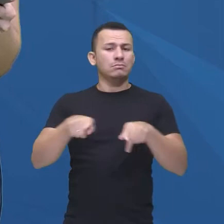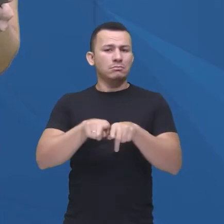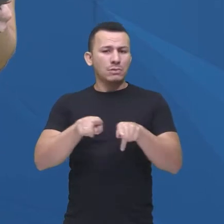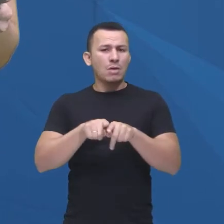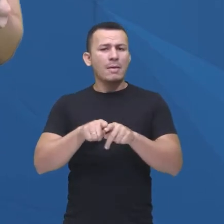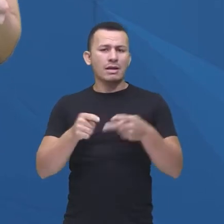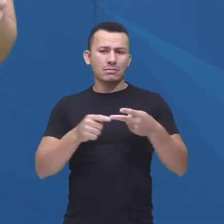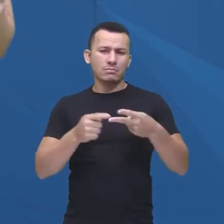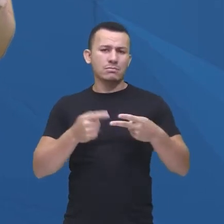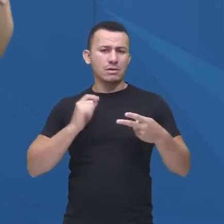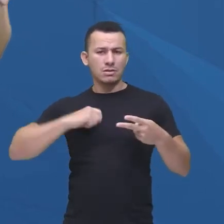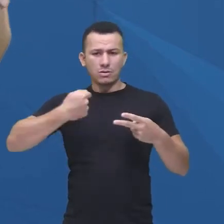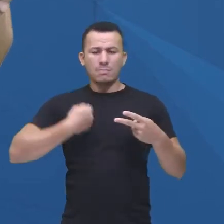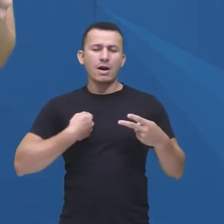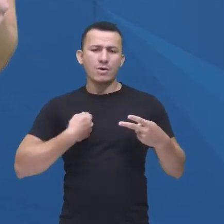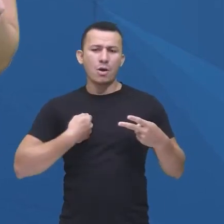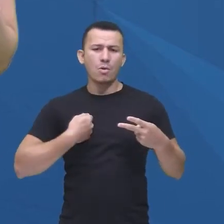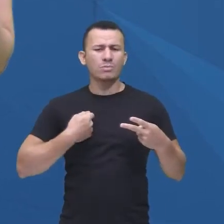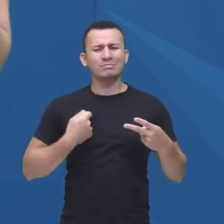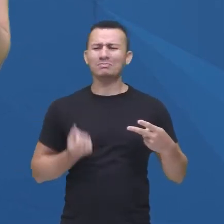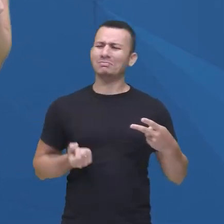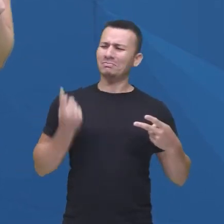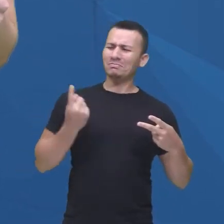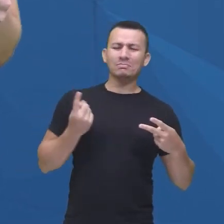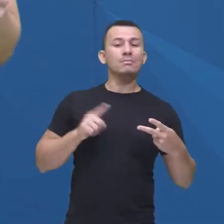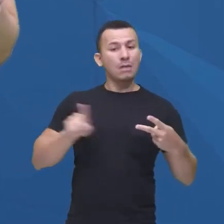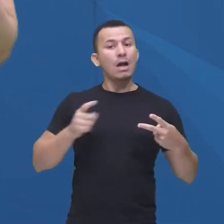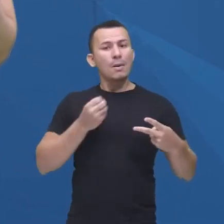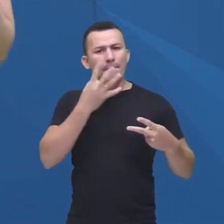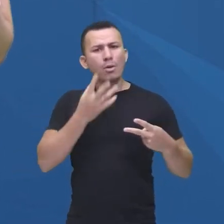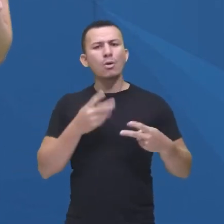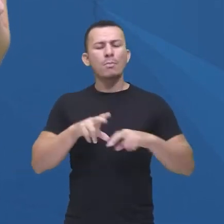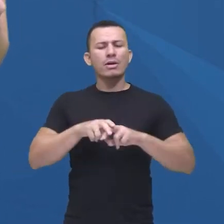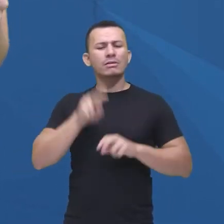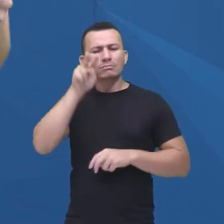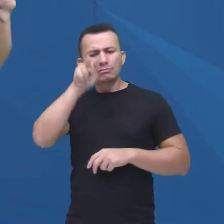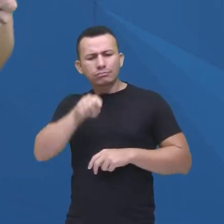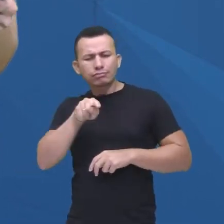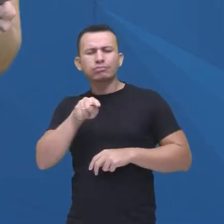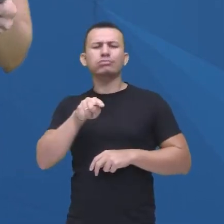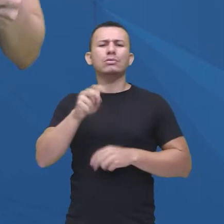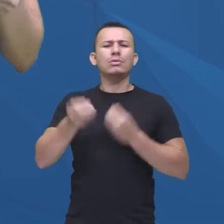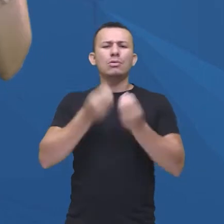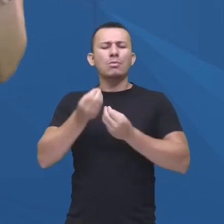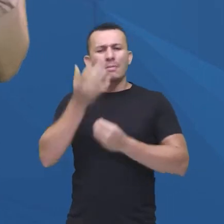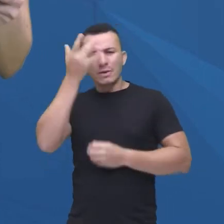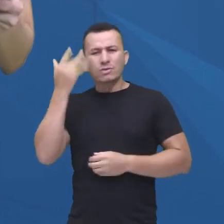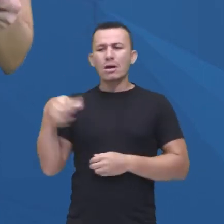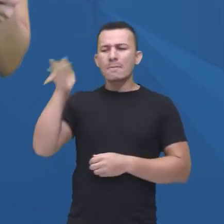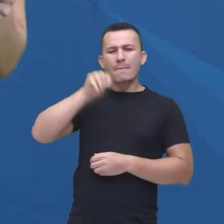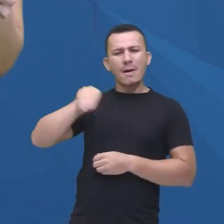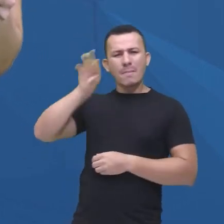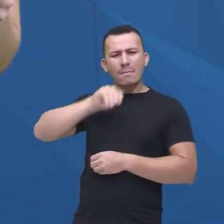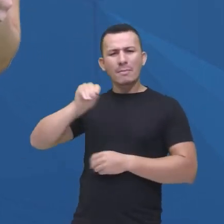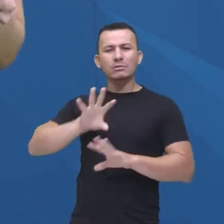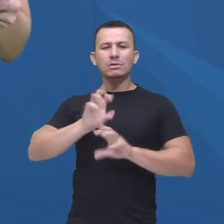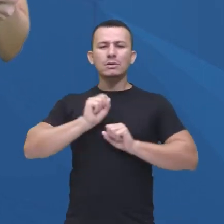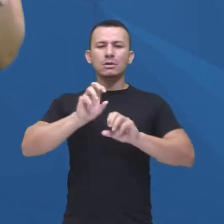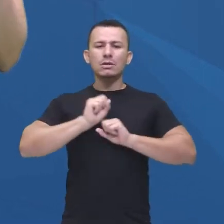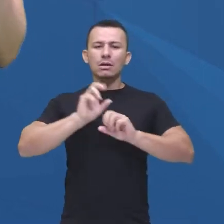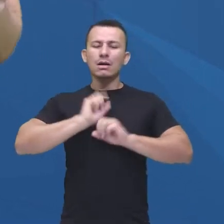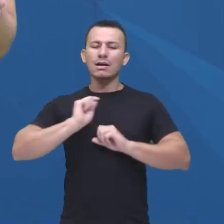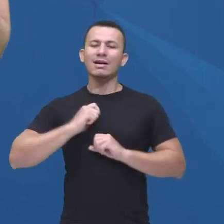o espanhol e a gente acha um pouco estranho. Mas é bom porque a gente presta atenção na pronúncia, né? A gente aprende um pouquinho também